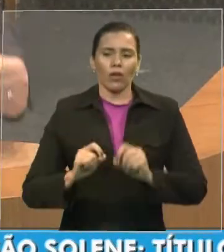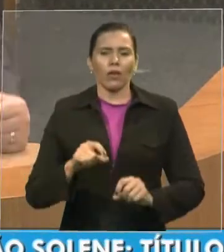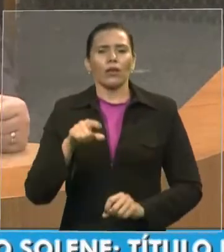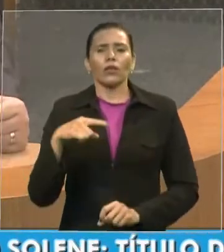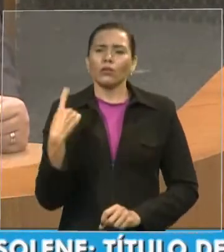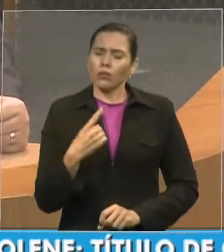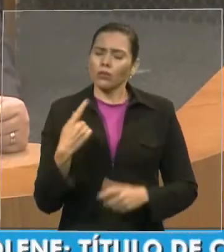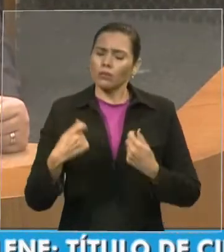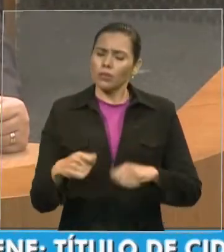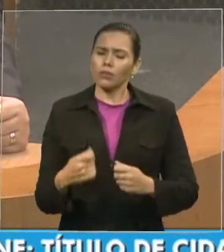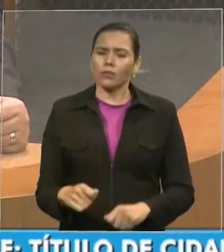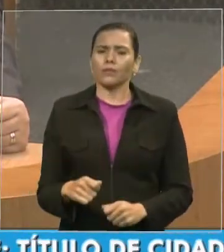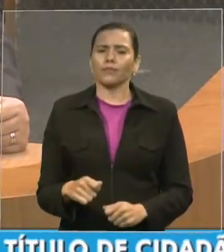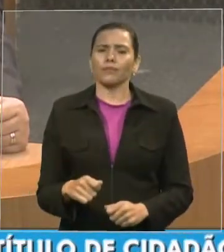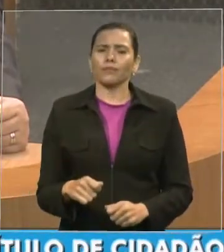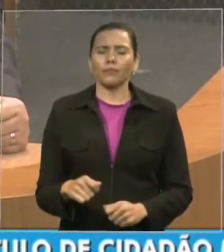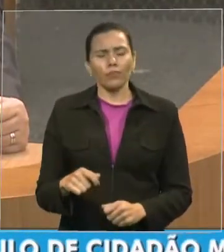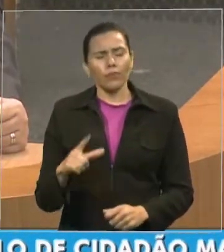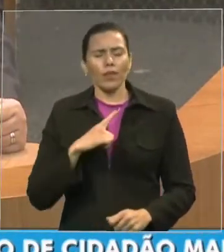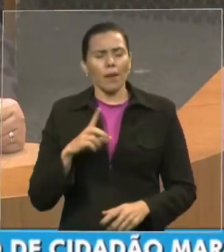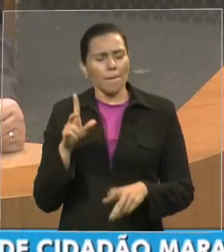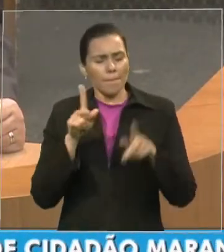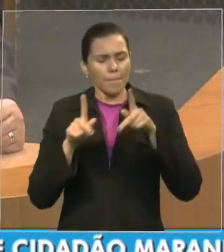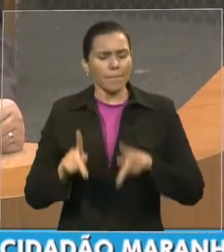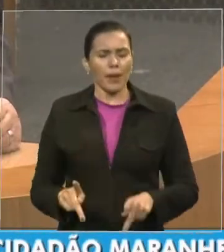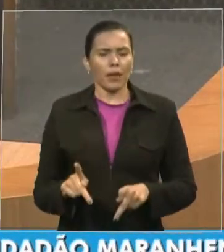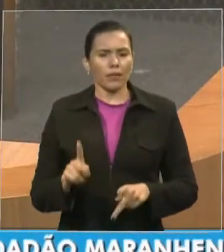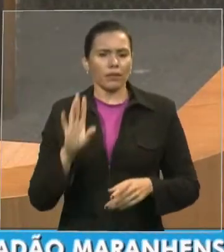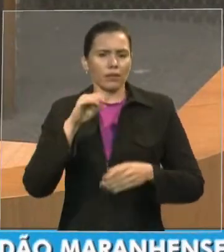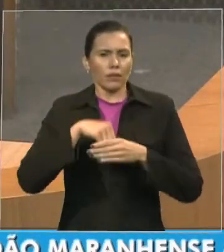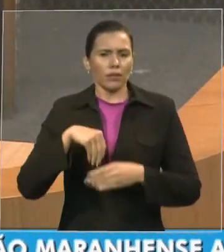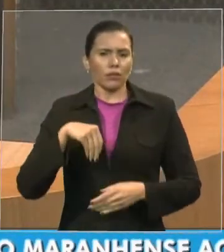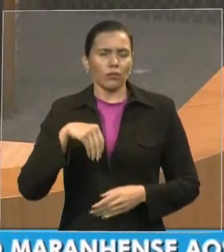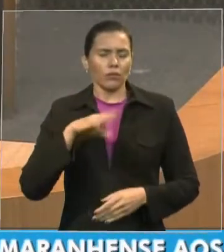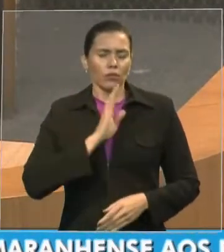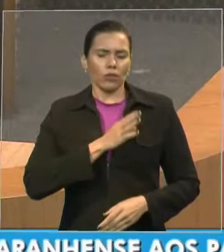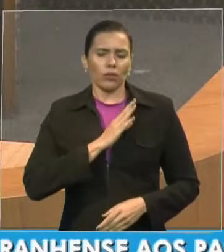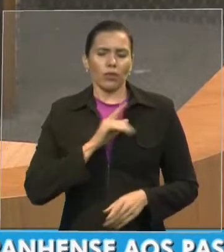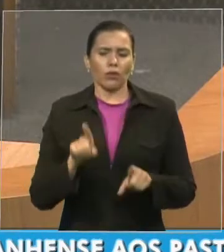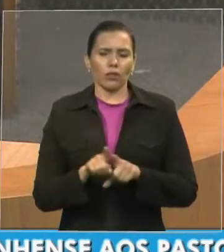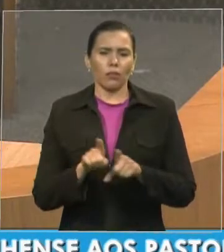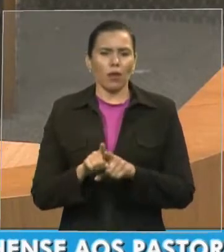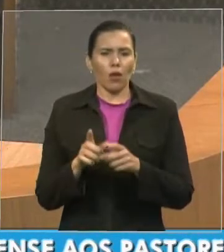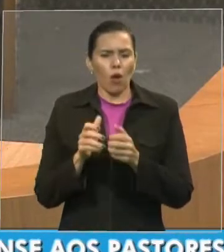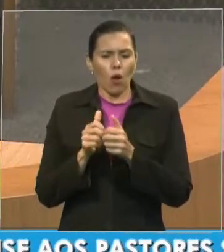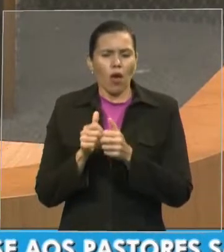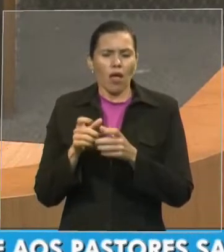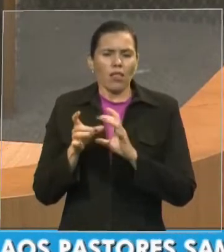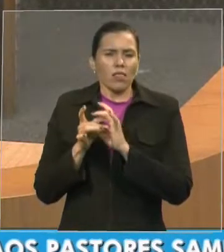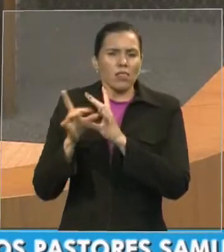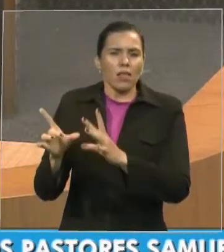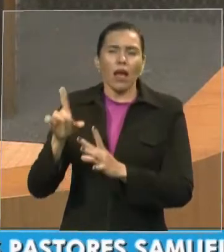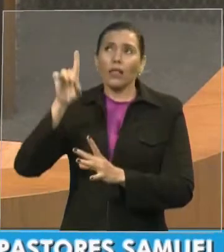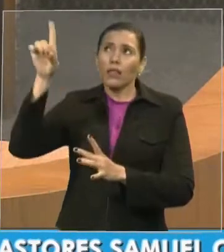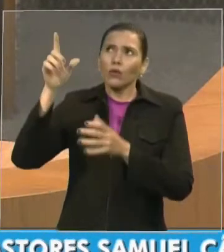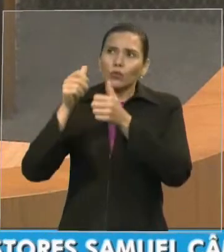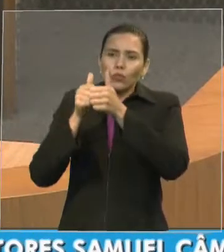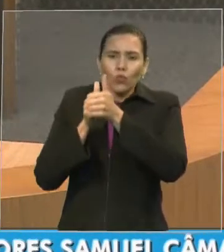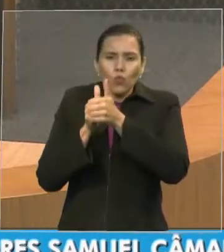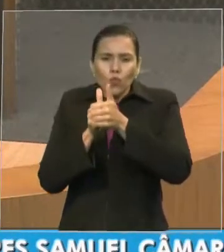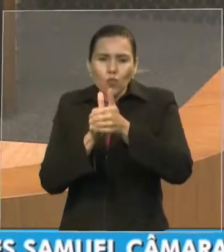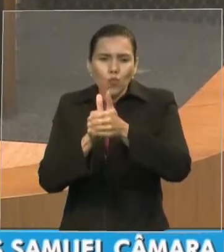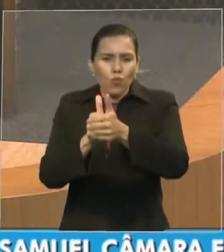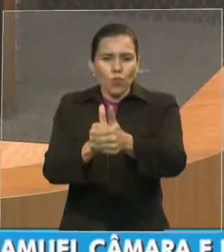comportamento de vocês, e sejam todos agradecidos. Então, muito obrigado a todos.